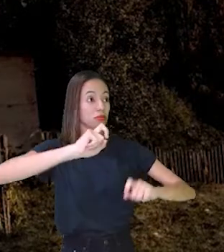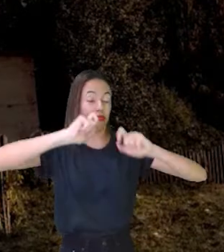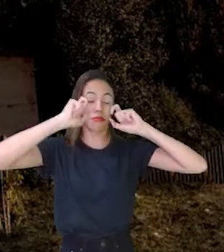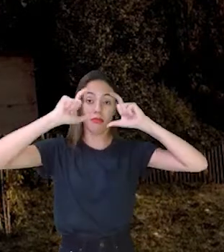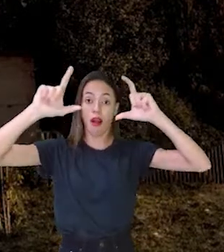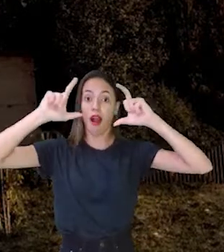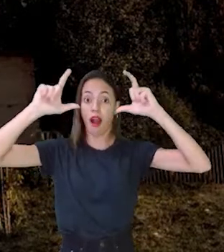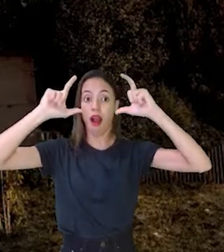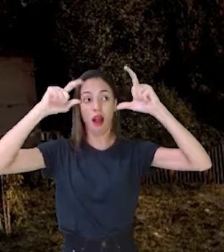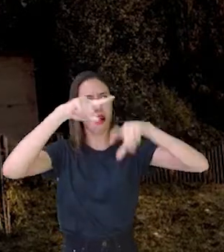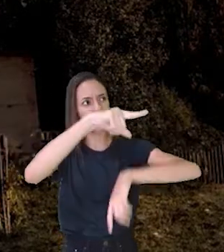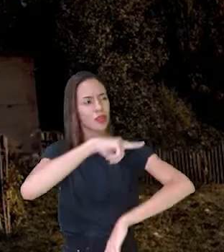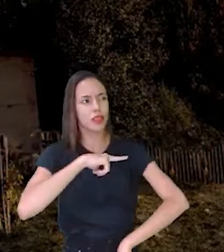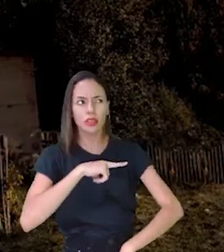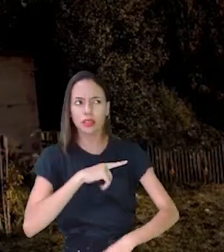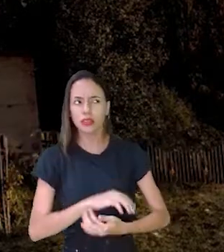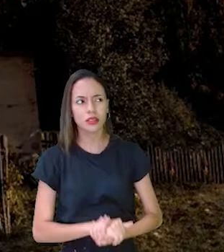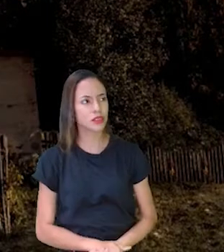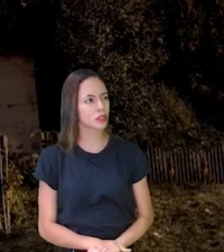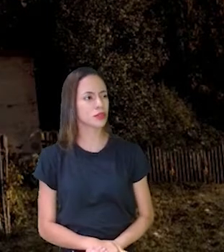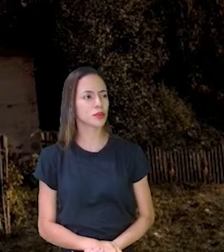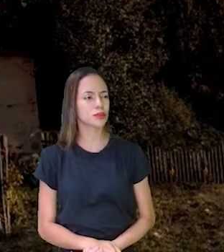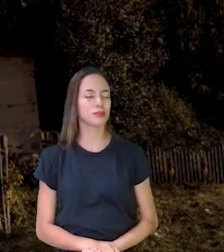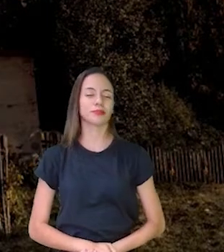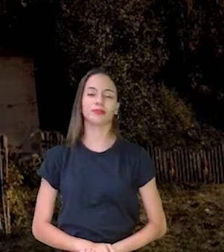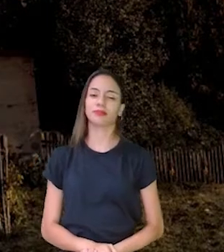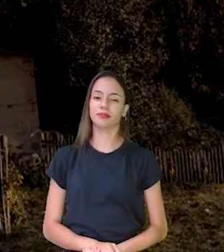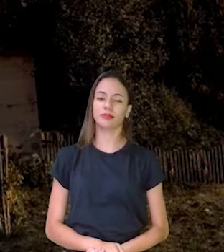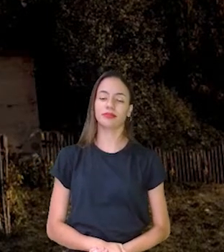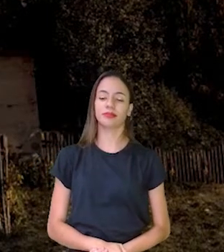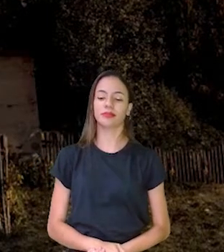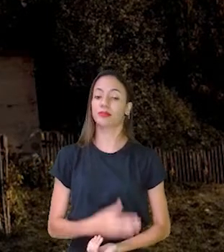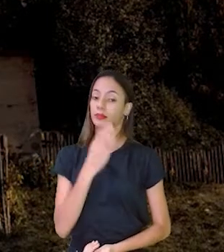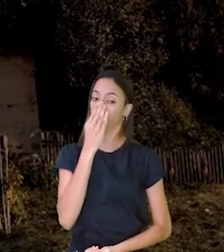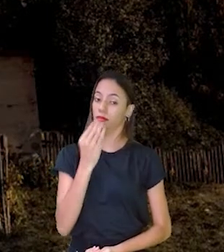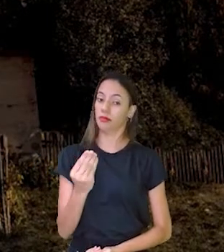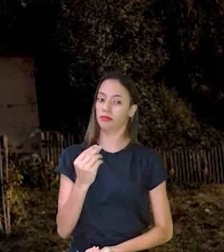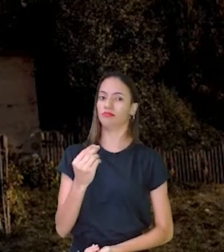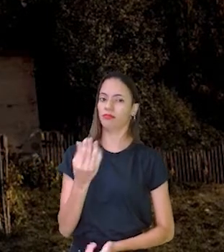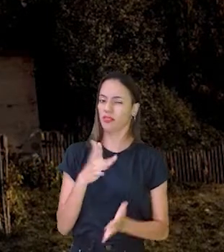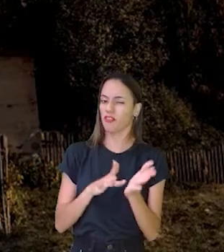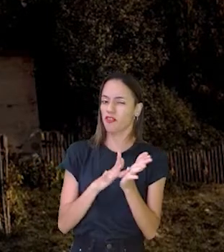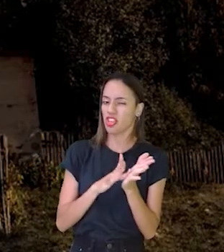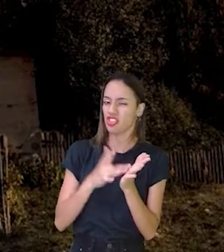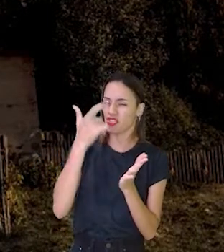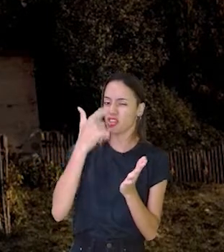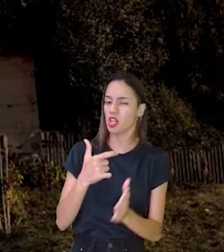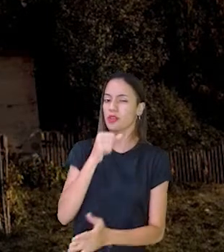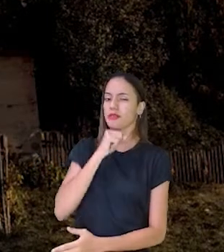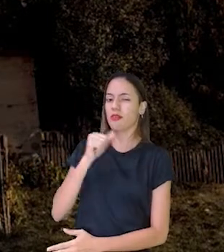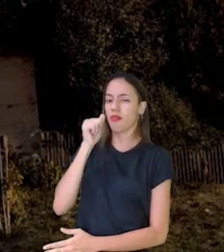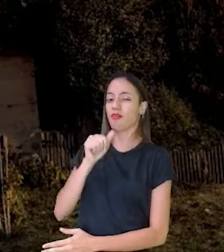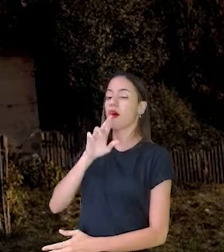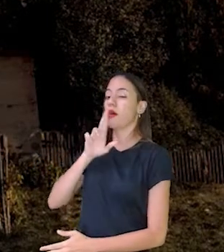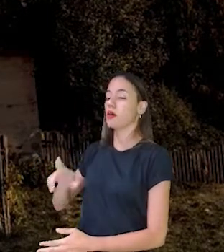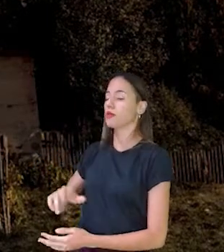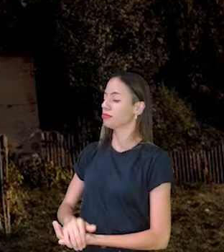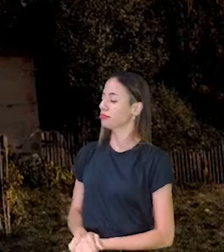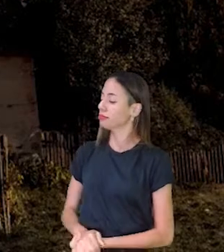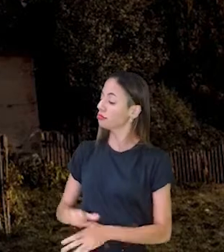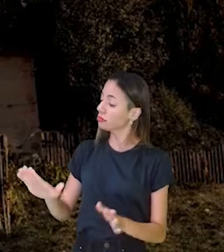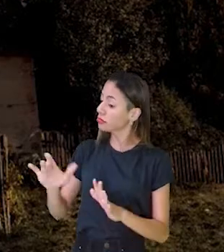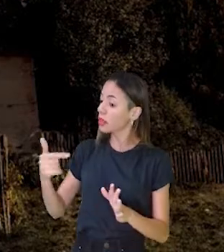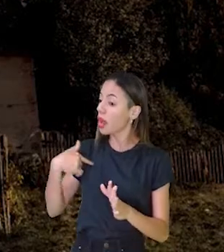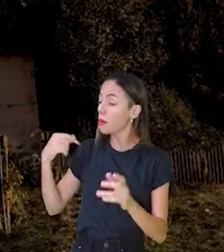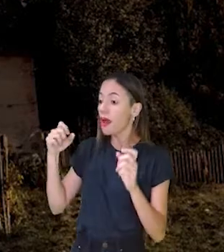Grandes A senhora Tem E O lobo Dispassado De vovó Respondeu Ah São